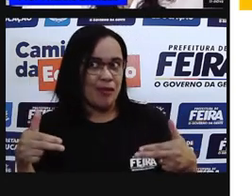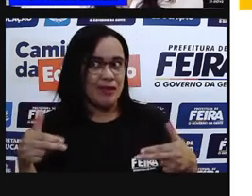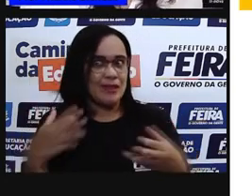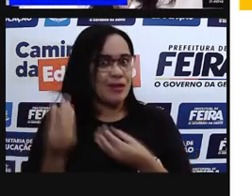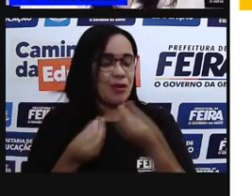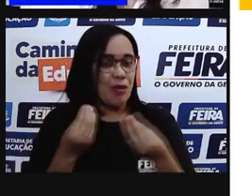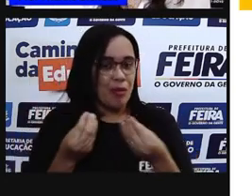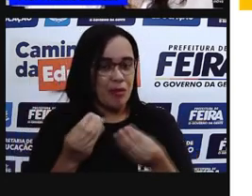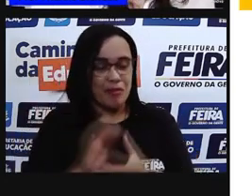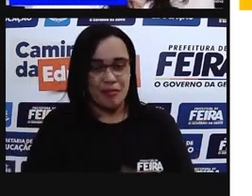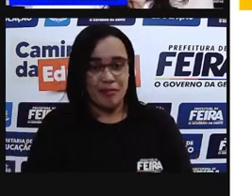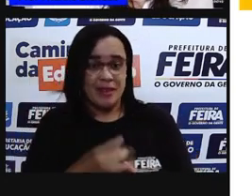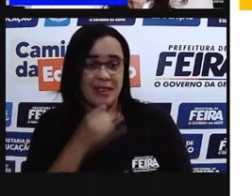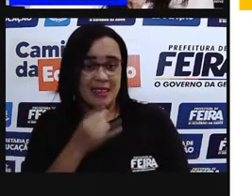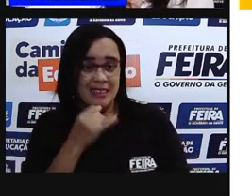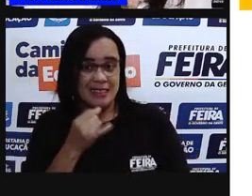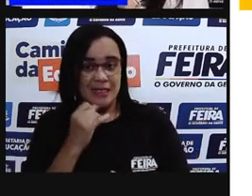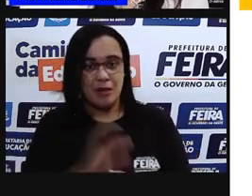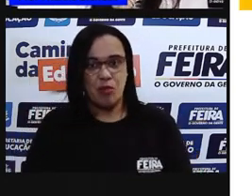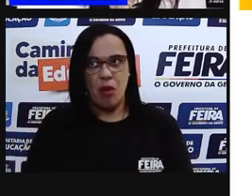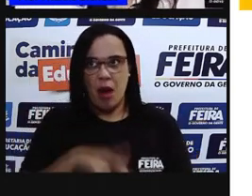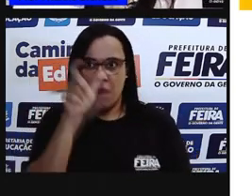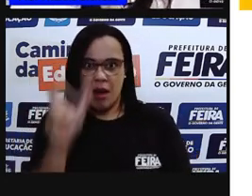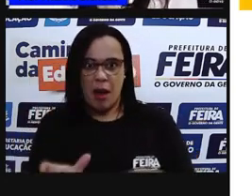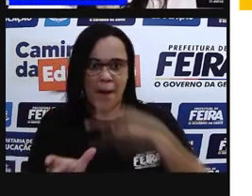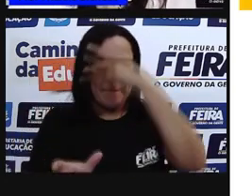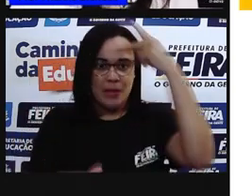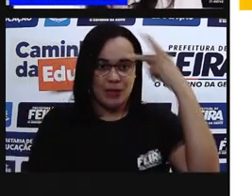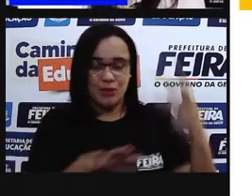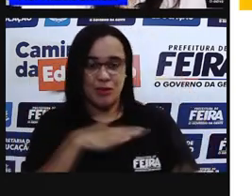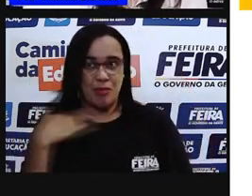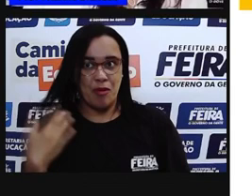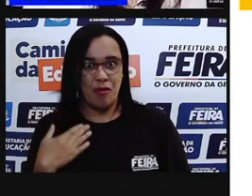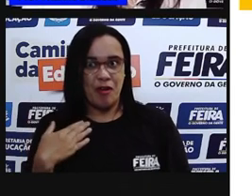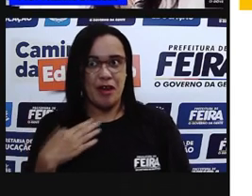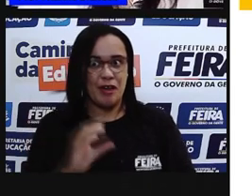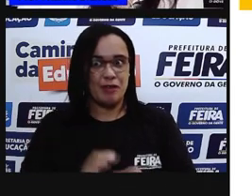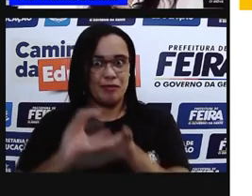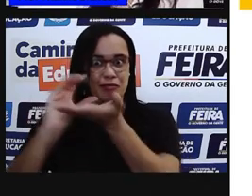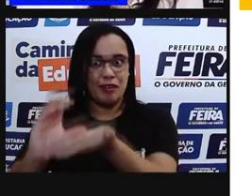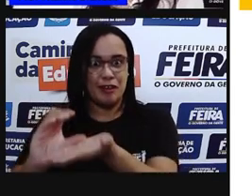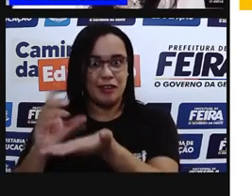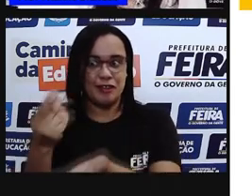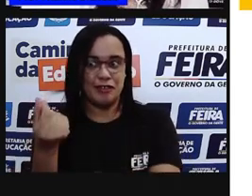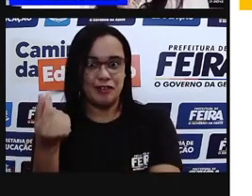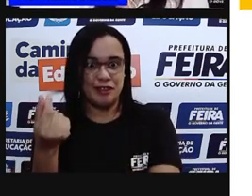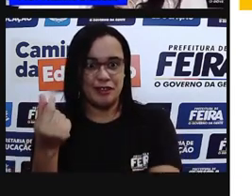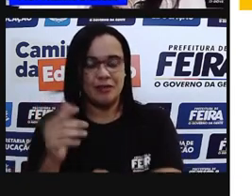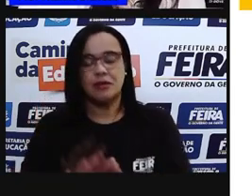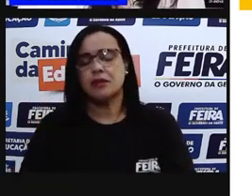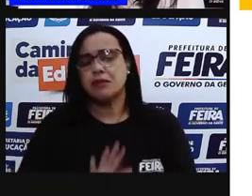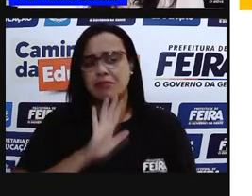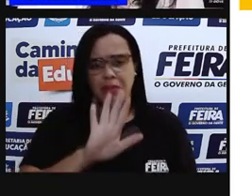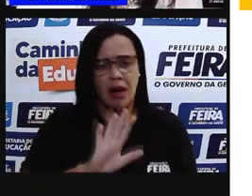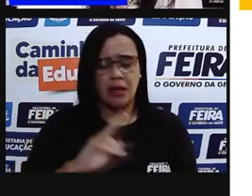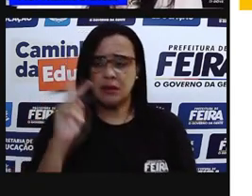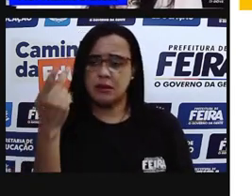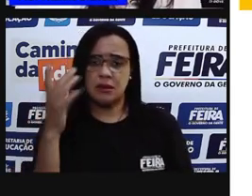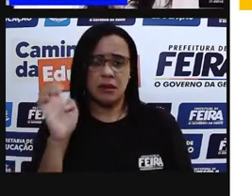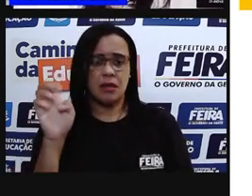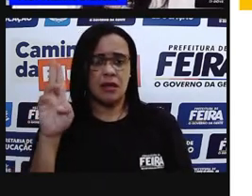tem herança só material. A gente também vai ter heranças sociais, culturais. Quais são as nossas